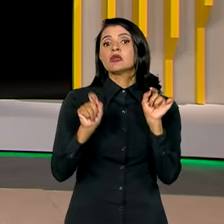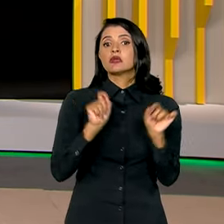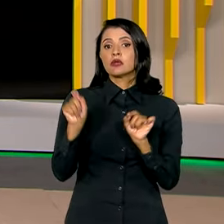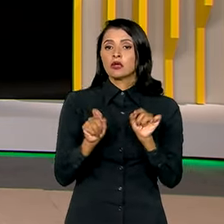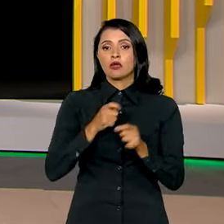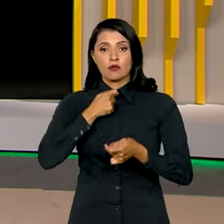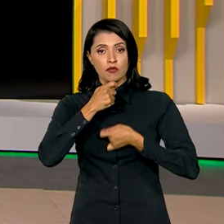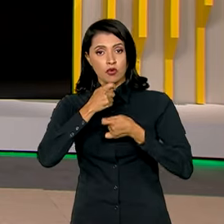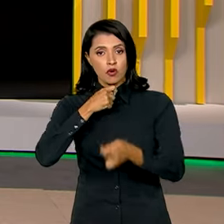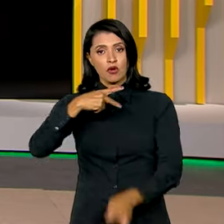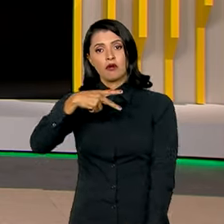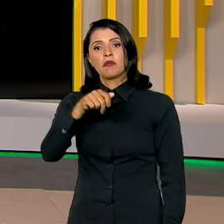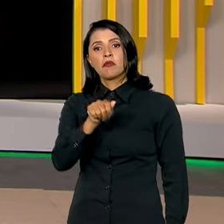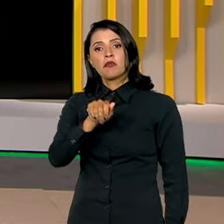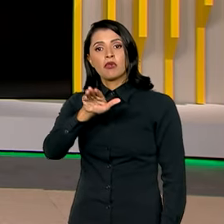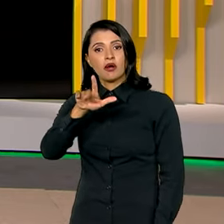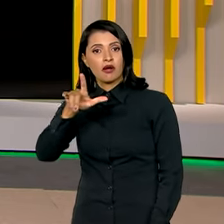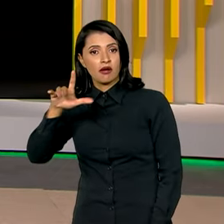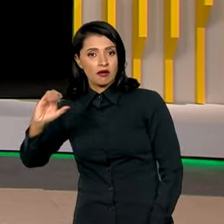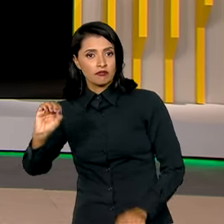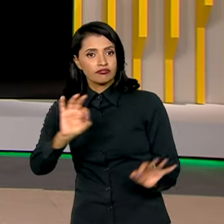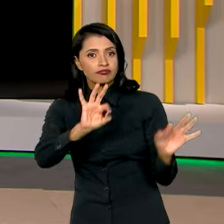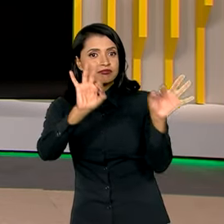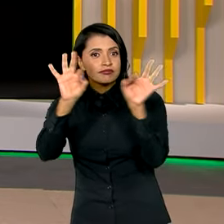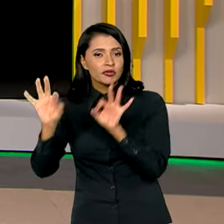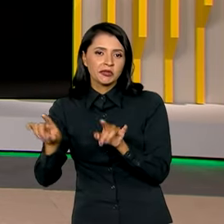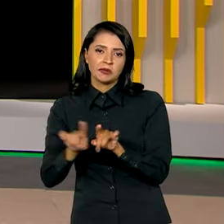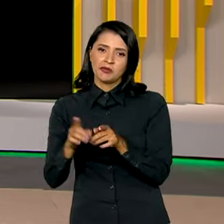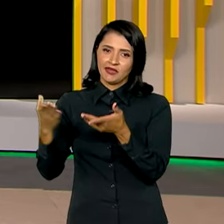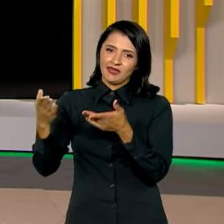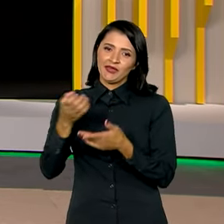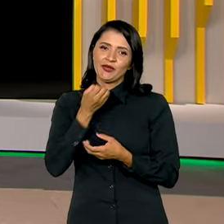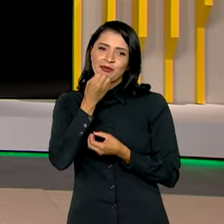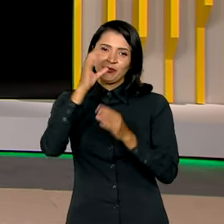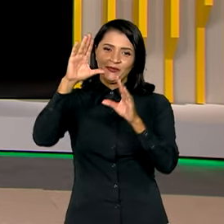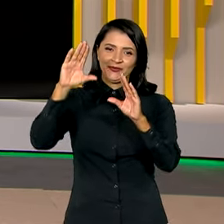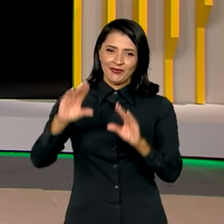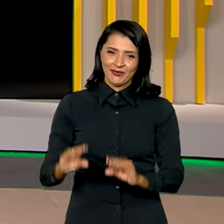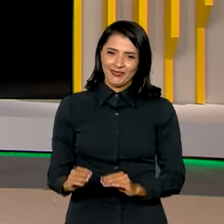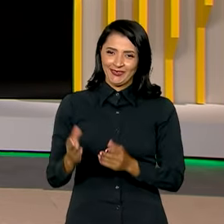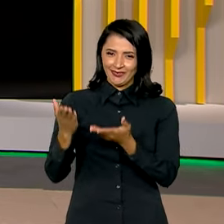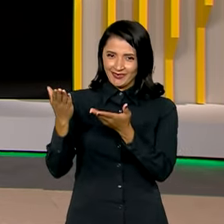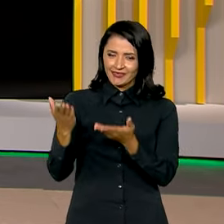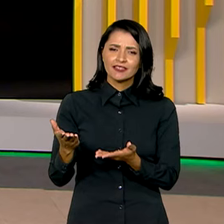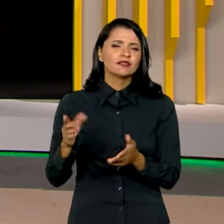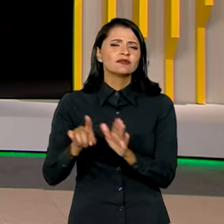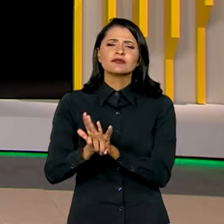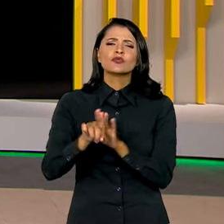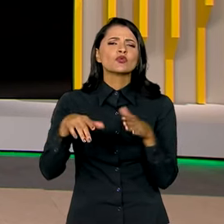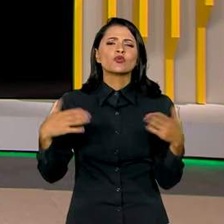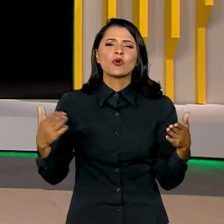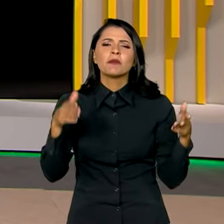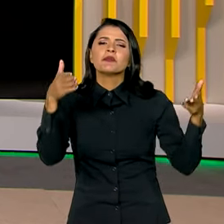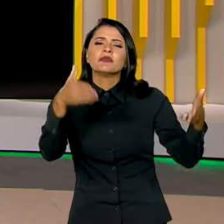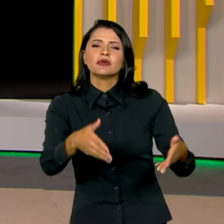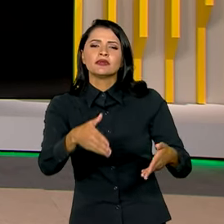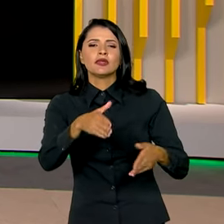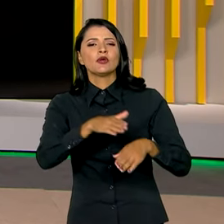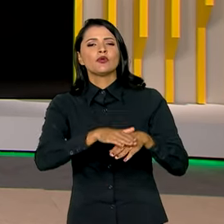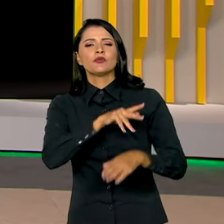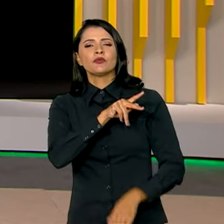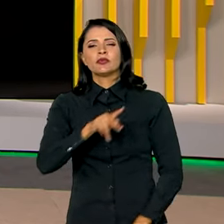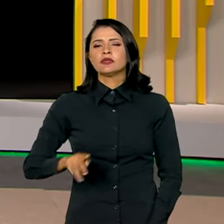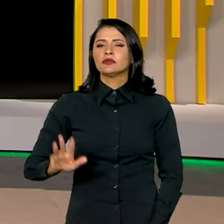Pablo Mundim, que acompanhou esta cerimônia. Pablo, uma boa noite para você. Qual foi a participação do presidente Lula neste